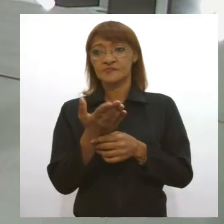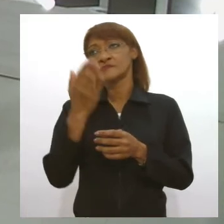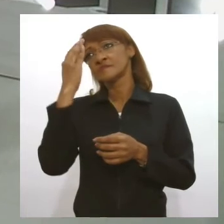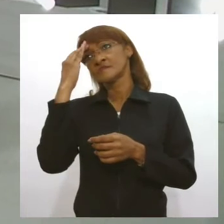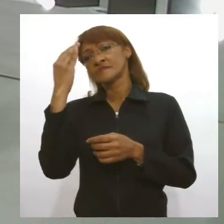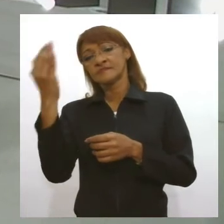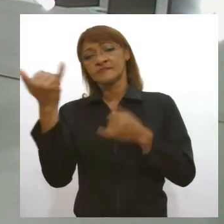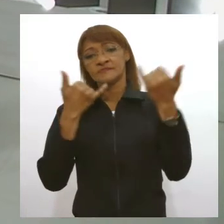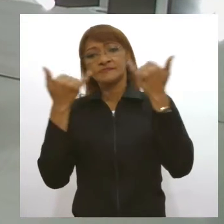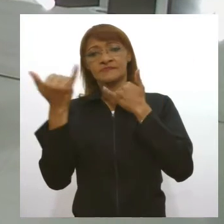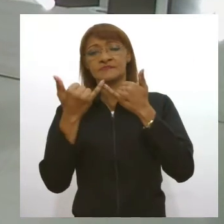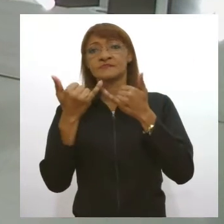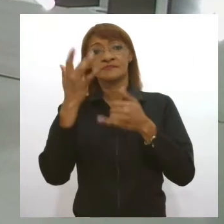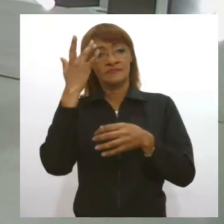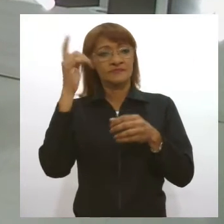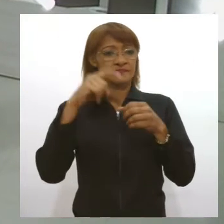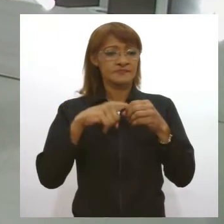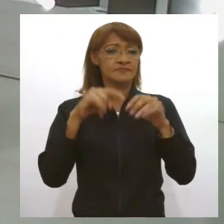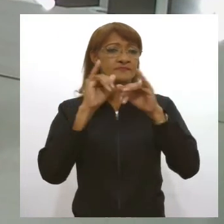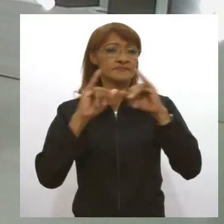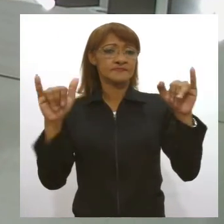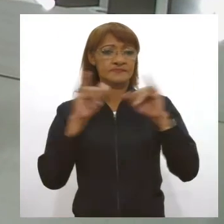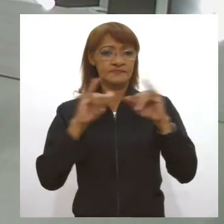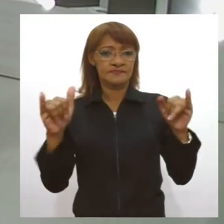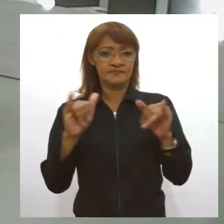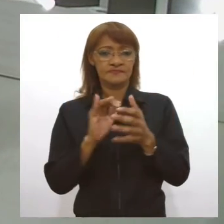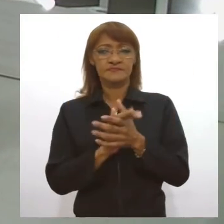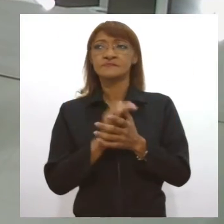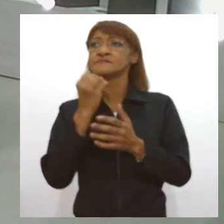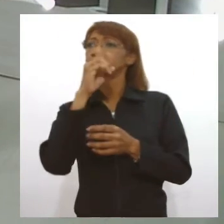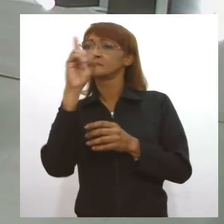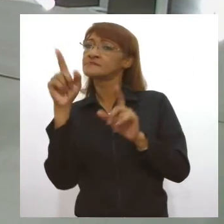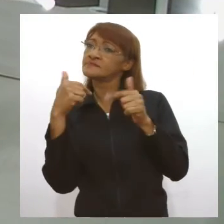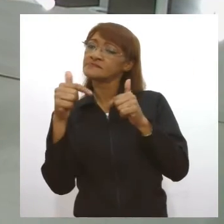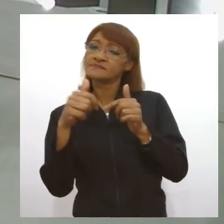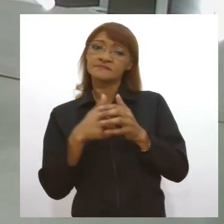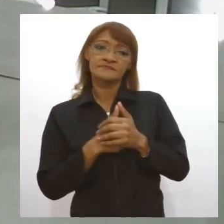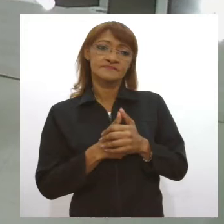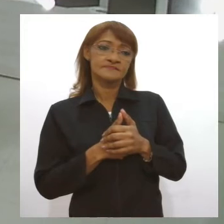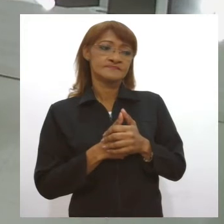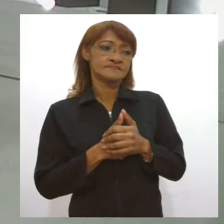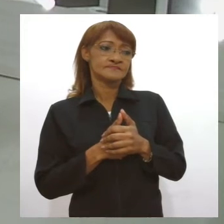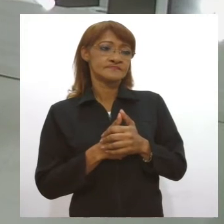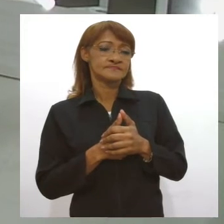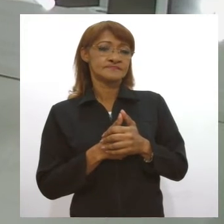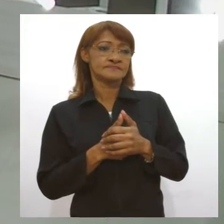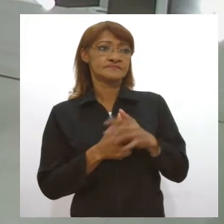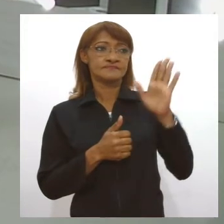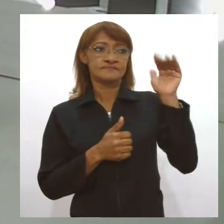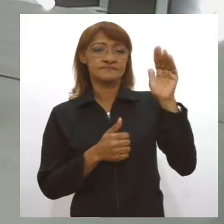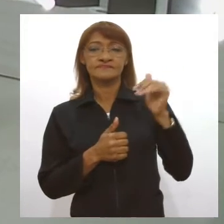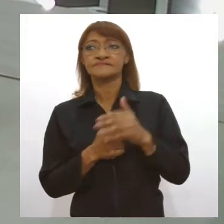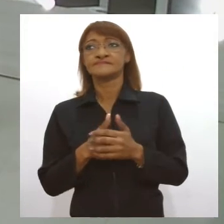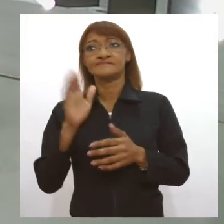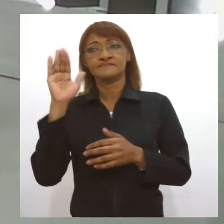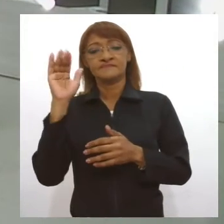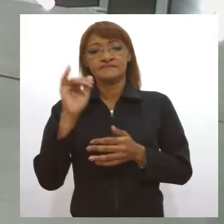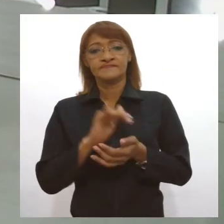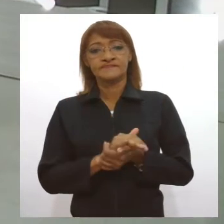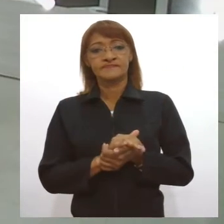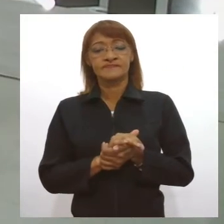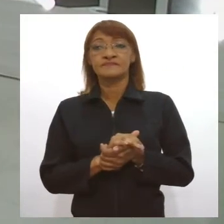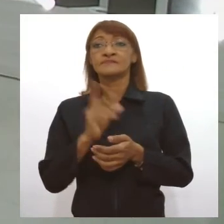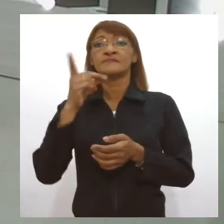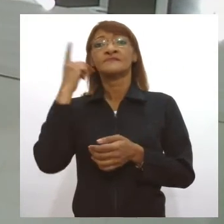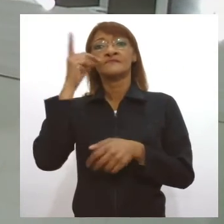e a gente volta amanhã com mais notícias direto da agência. Tenha um bom dia de trabalho. Até, Larissa. mais. Até. E os